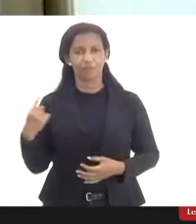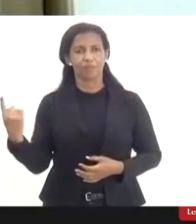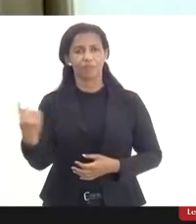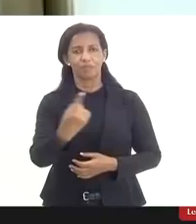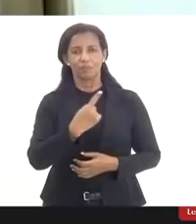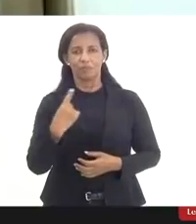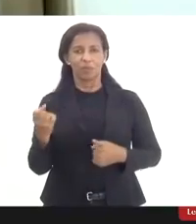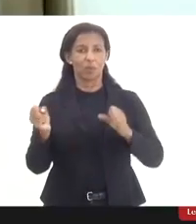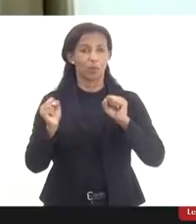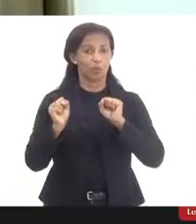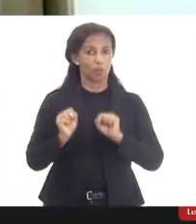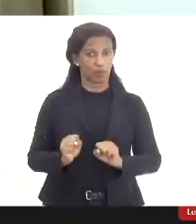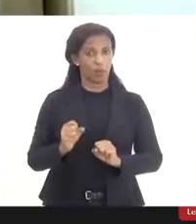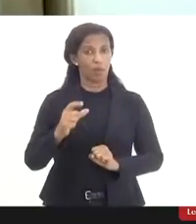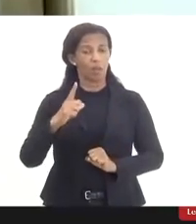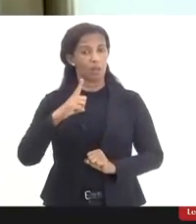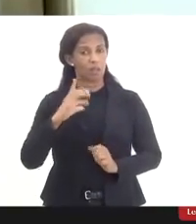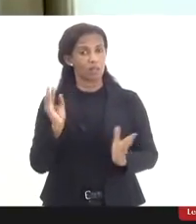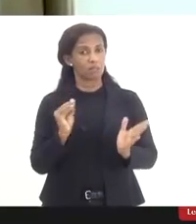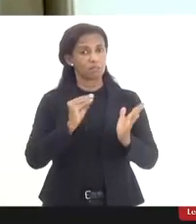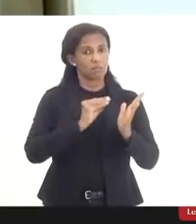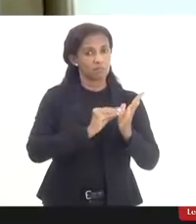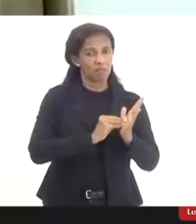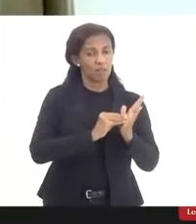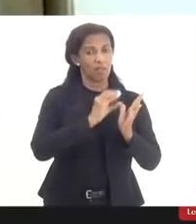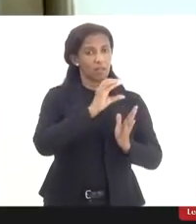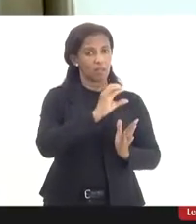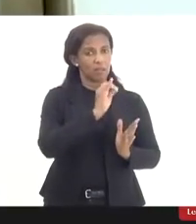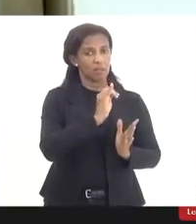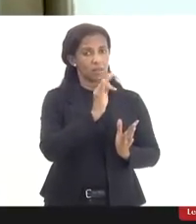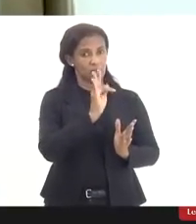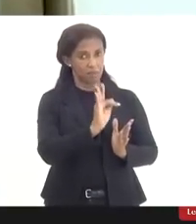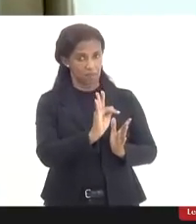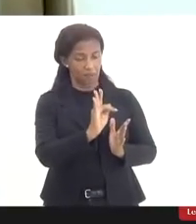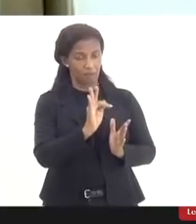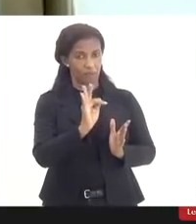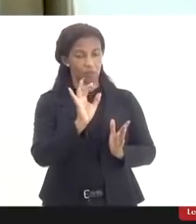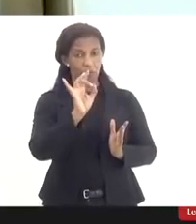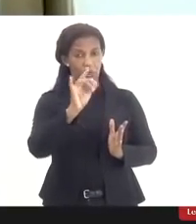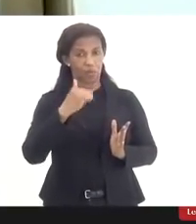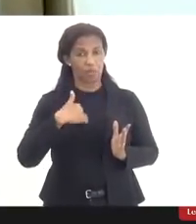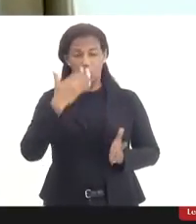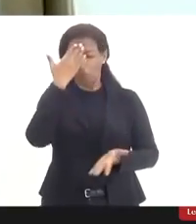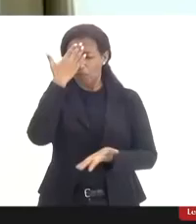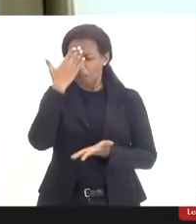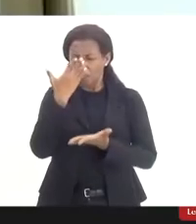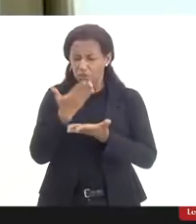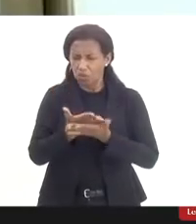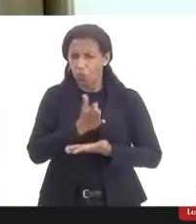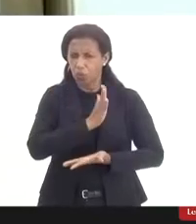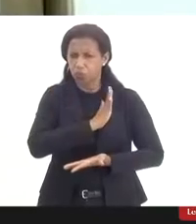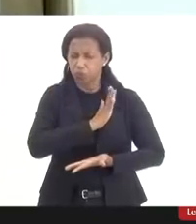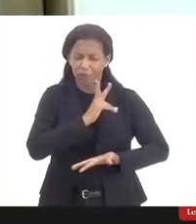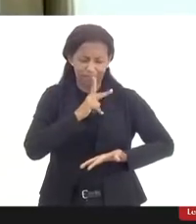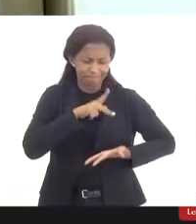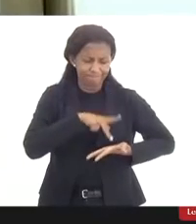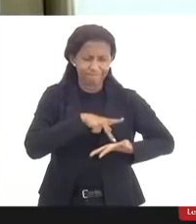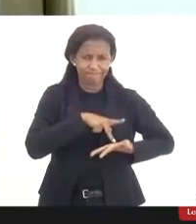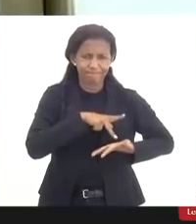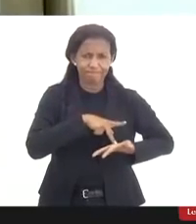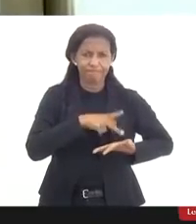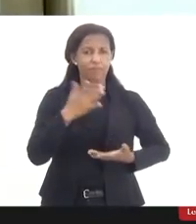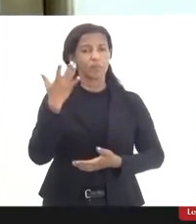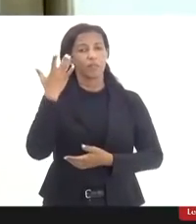botar um CIF, só que eu acredito e estou falando isso do fundo do meu coração verdadeiramente